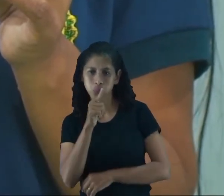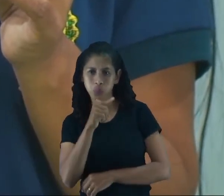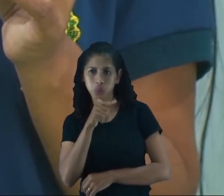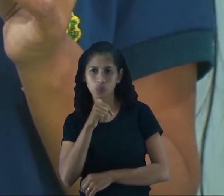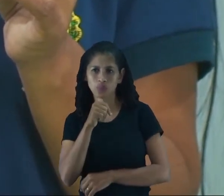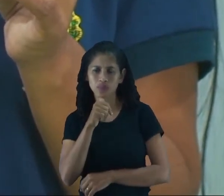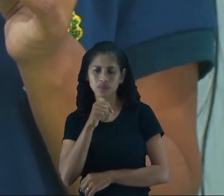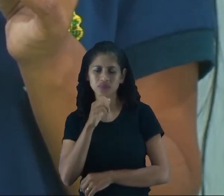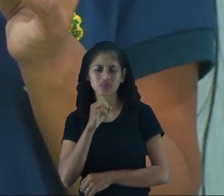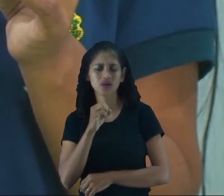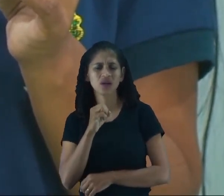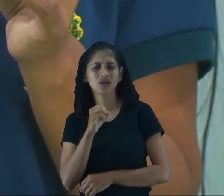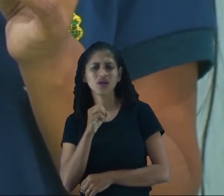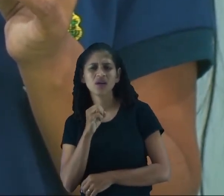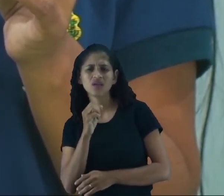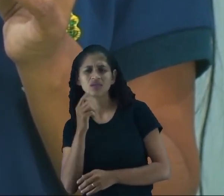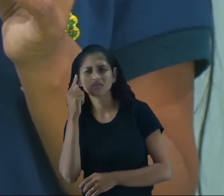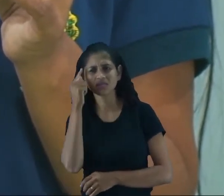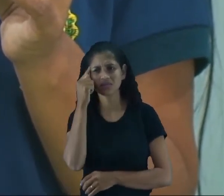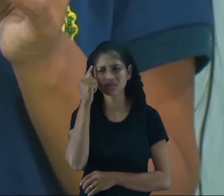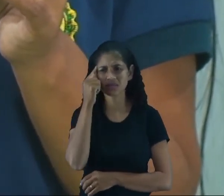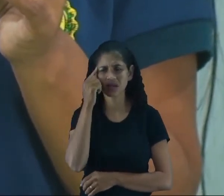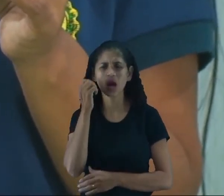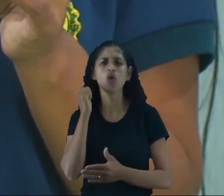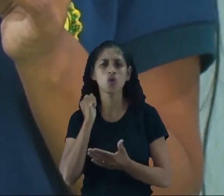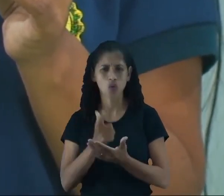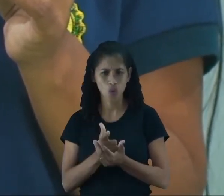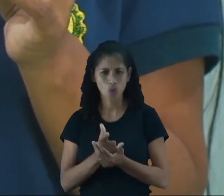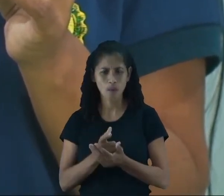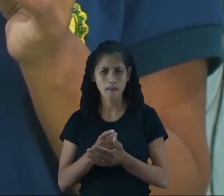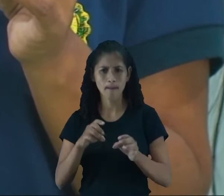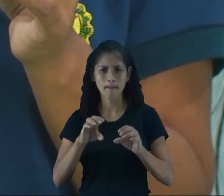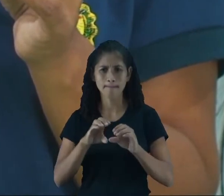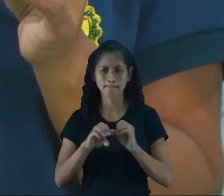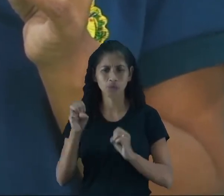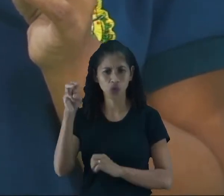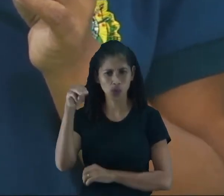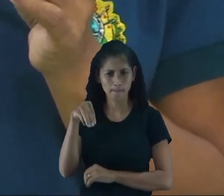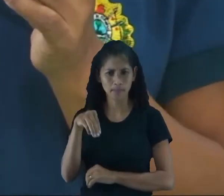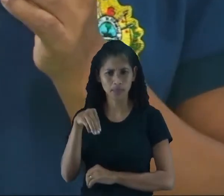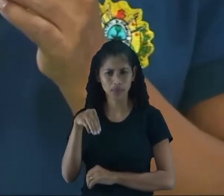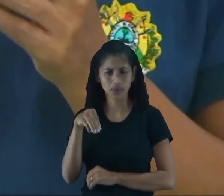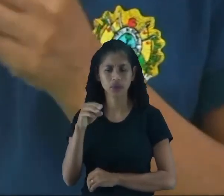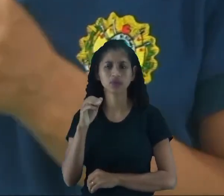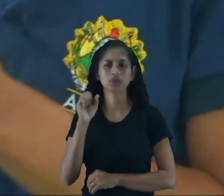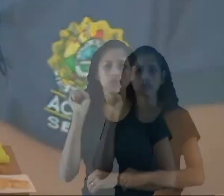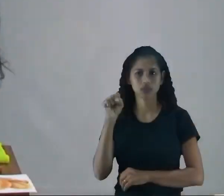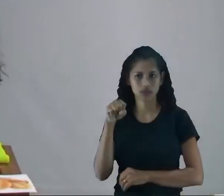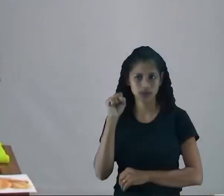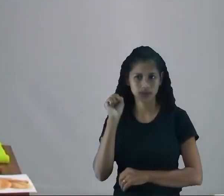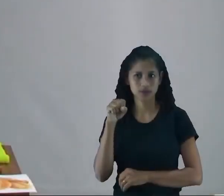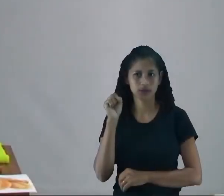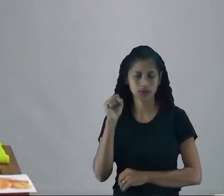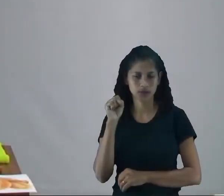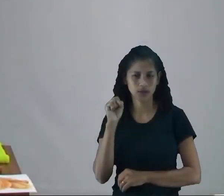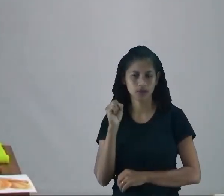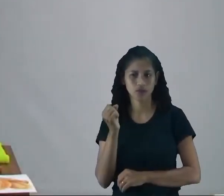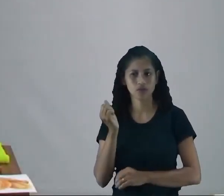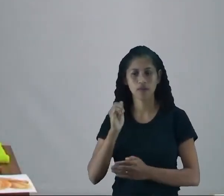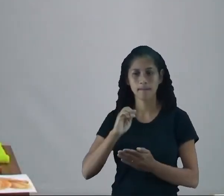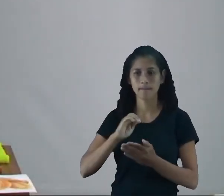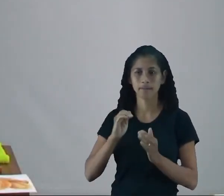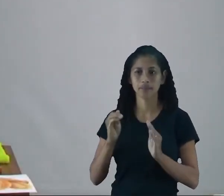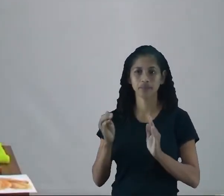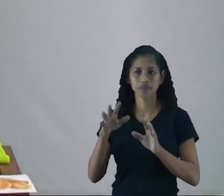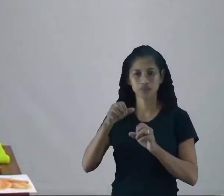a gente compra por metro? A mangueira a gente compra por metro? Então vamos colocar aqui